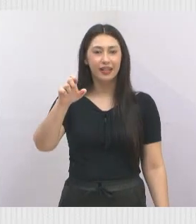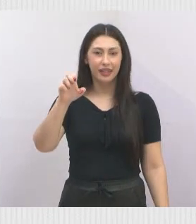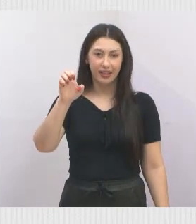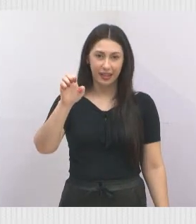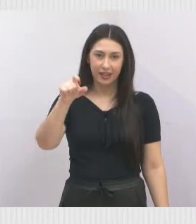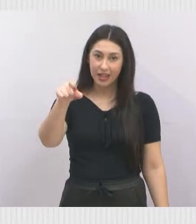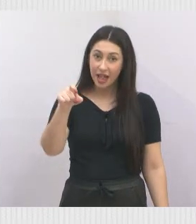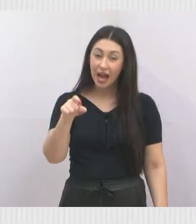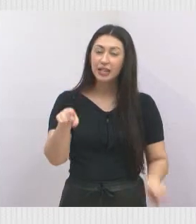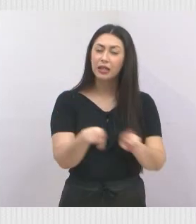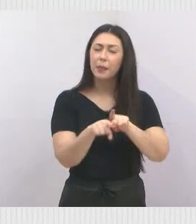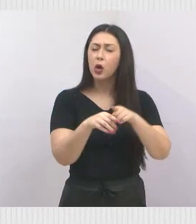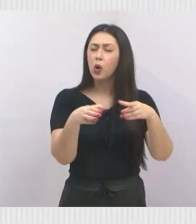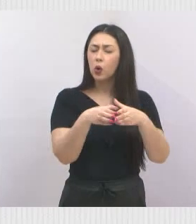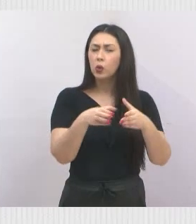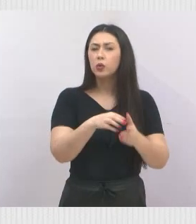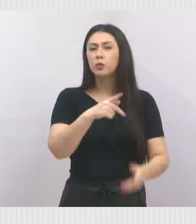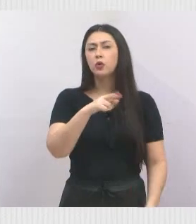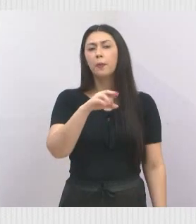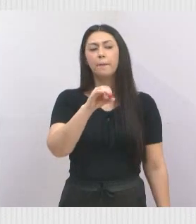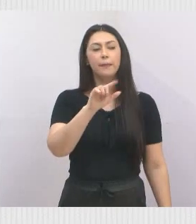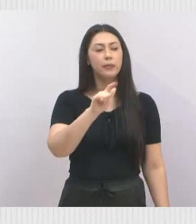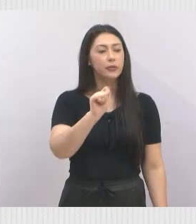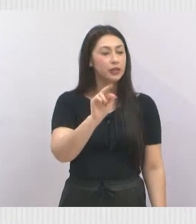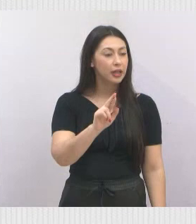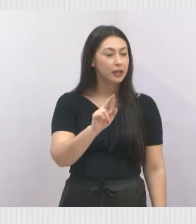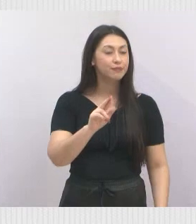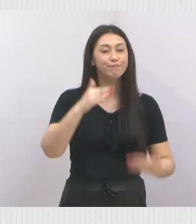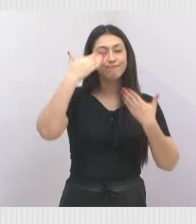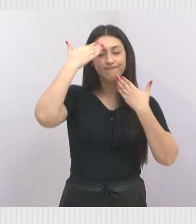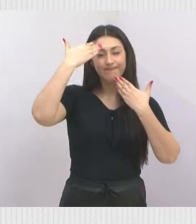equipe da Prolar. Muito obrigado.